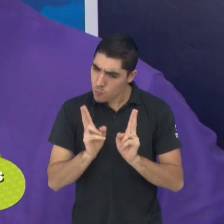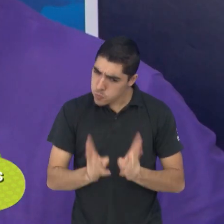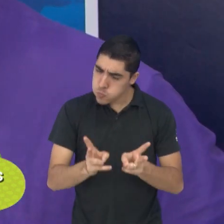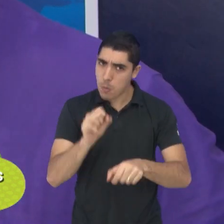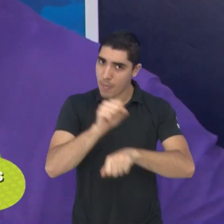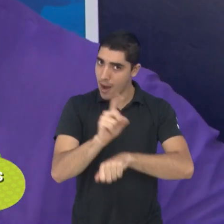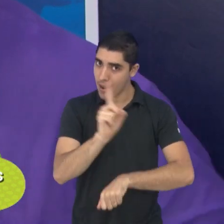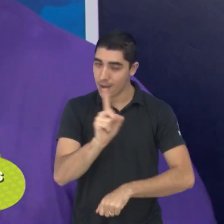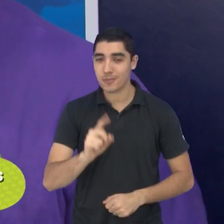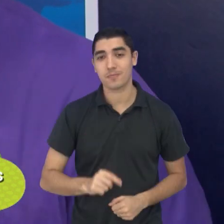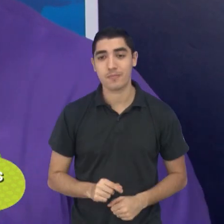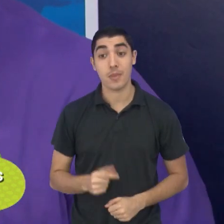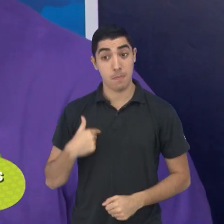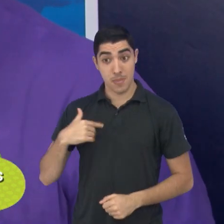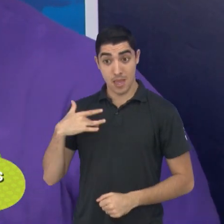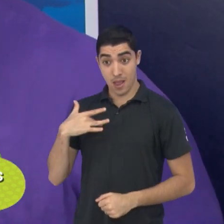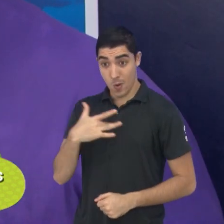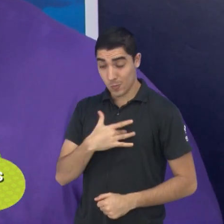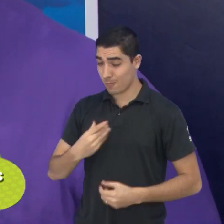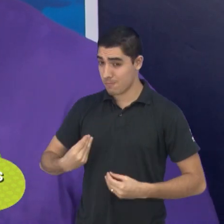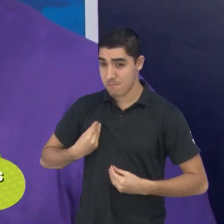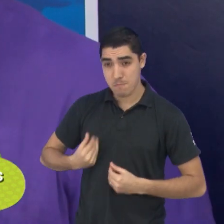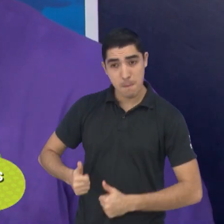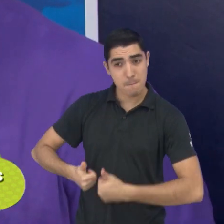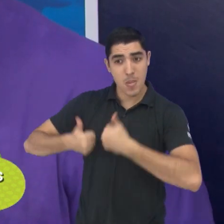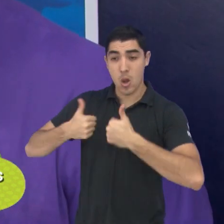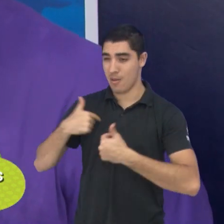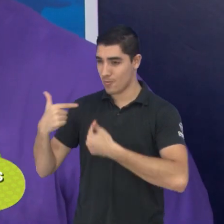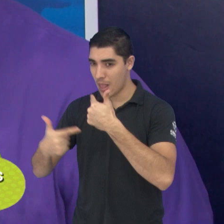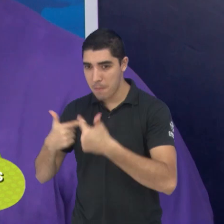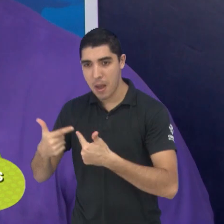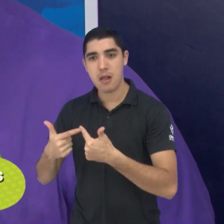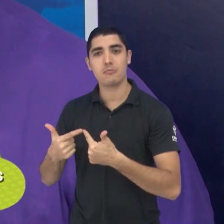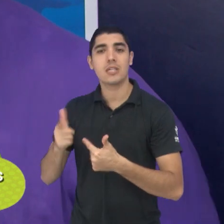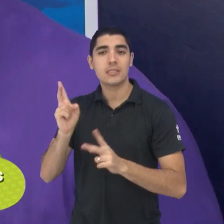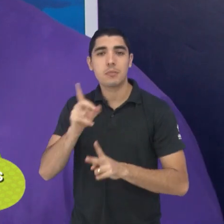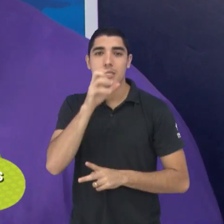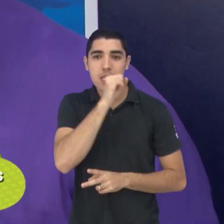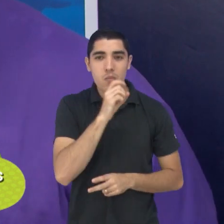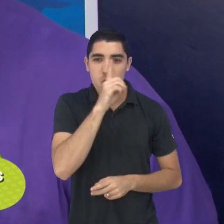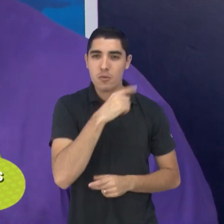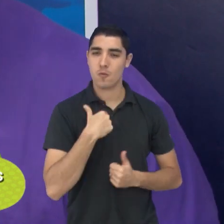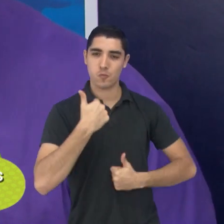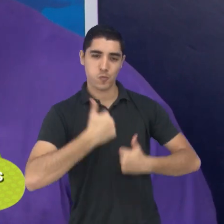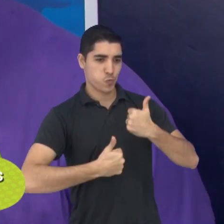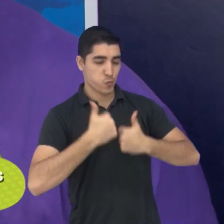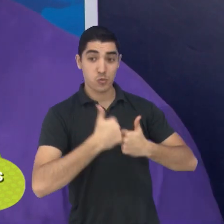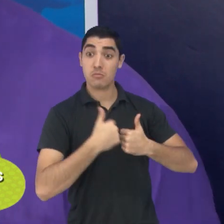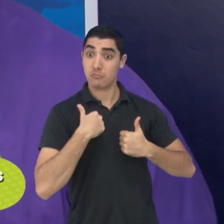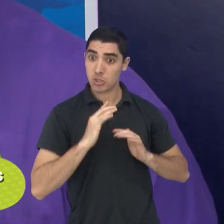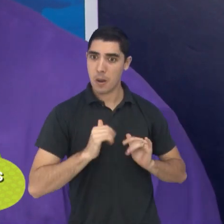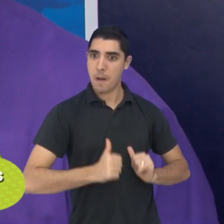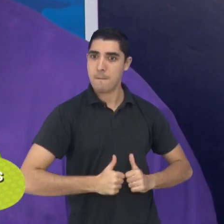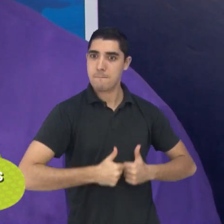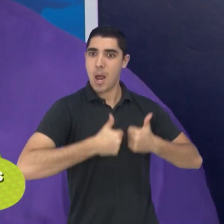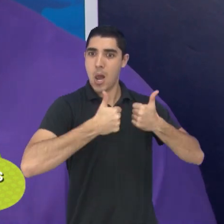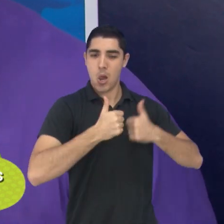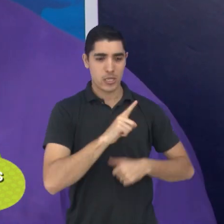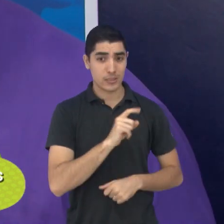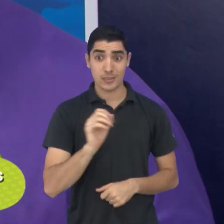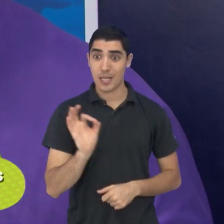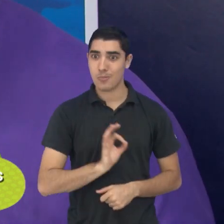Mudou a qualidade de vida no trabalho. Eu jogo bola nos finais de semana. Melhorou 100% o meu